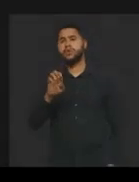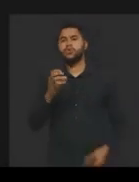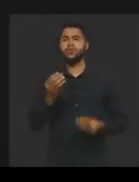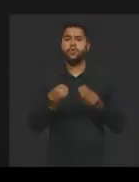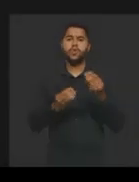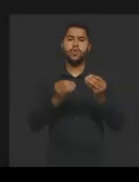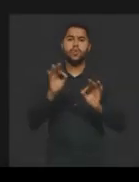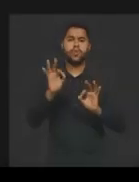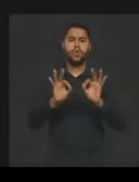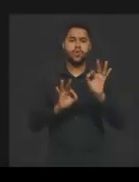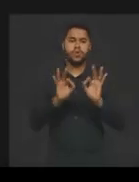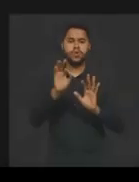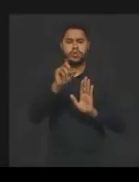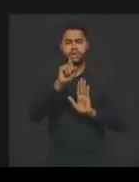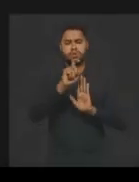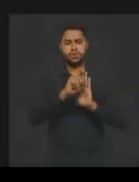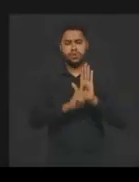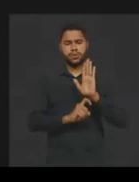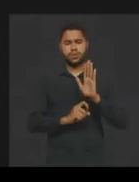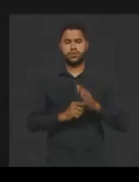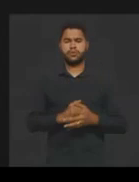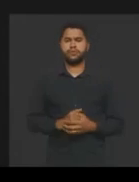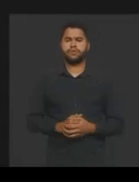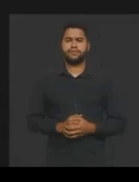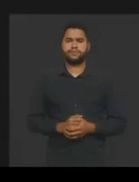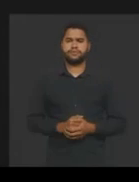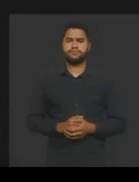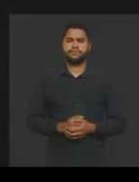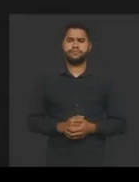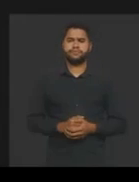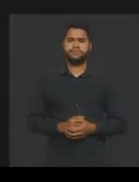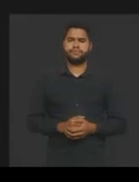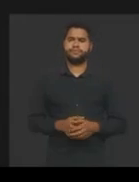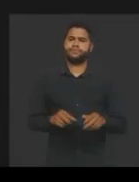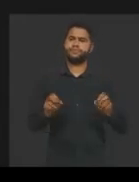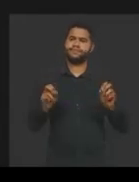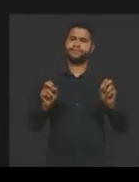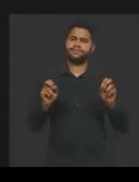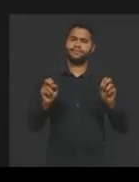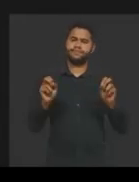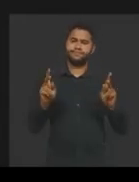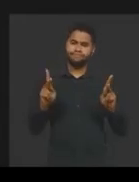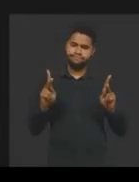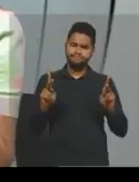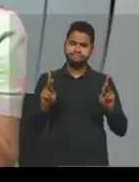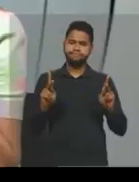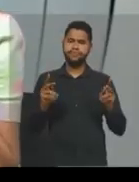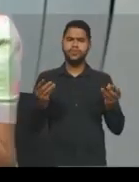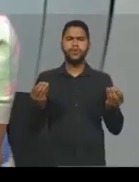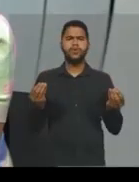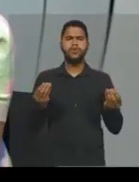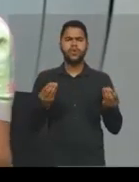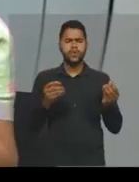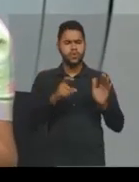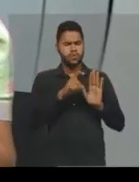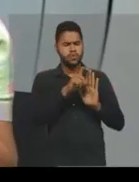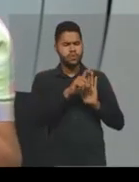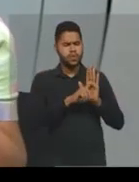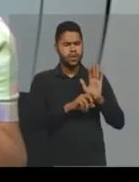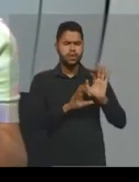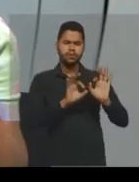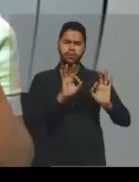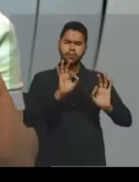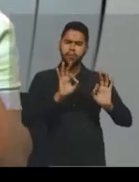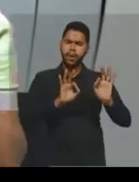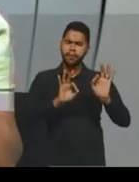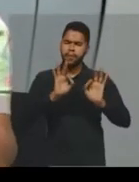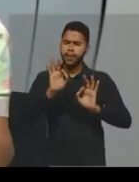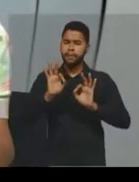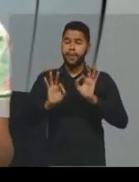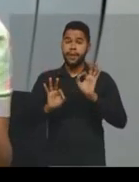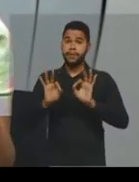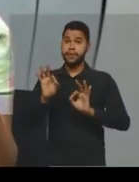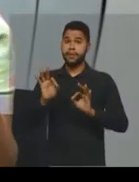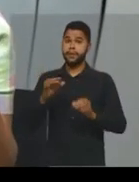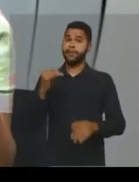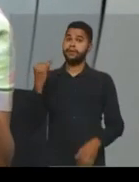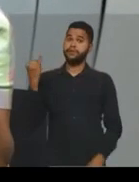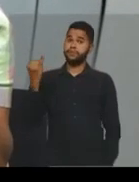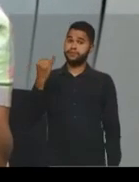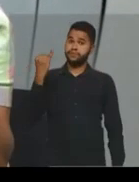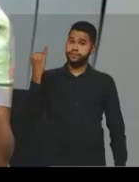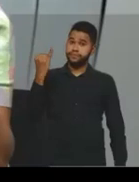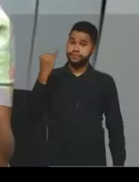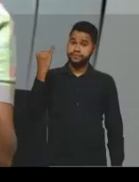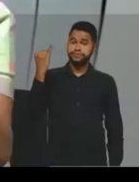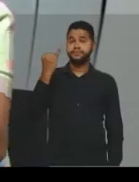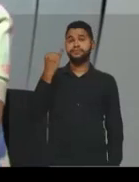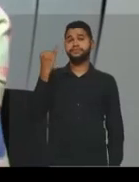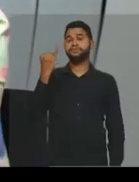organização de um texto? Isso, ok, então, né? Então, como que um texto deve ser organizado? Isso é importante